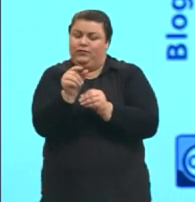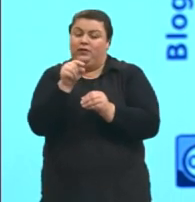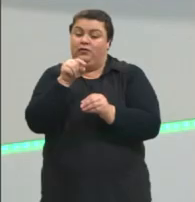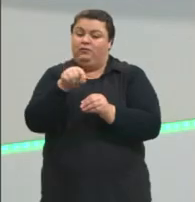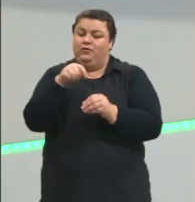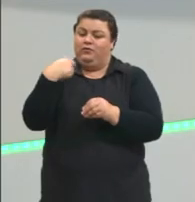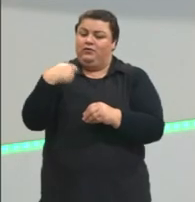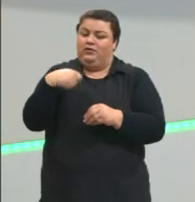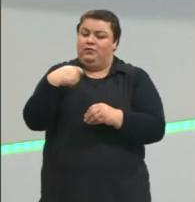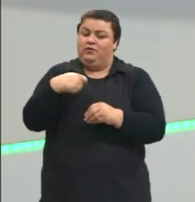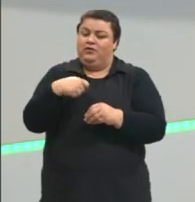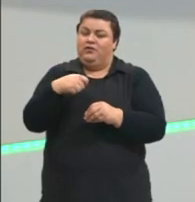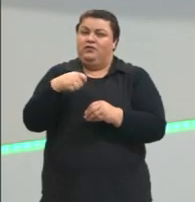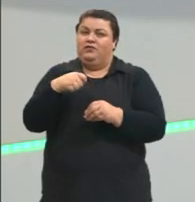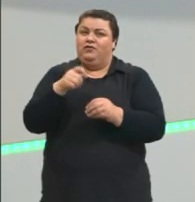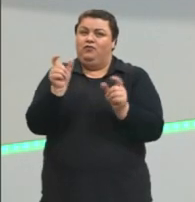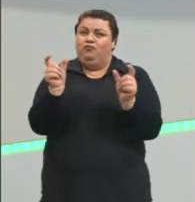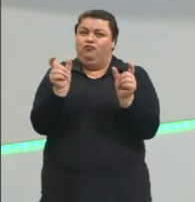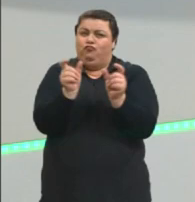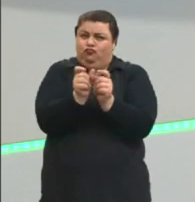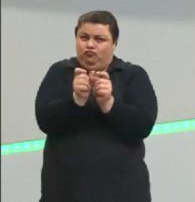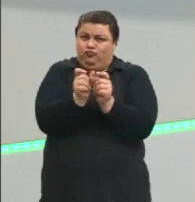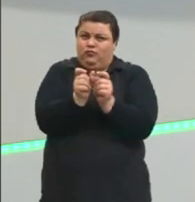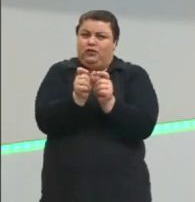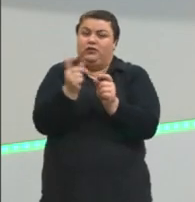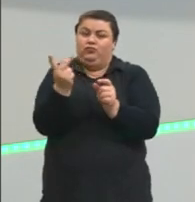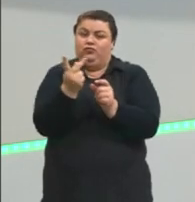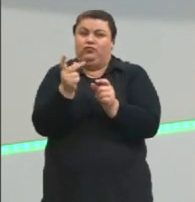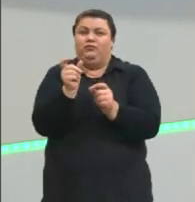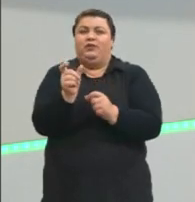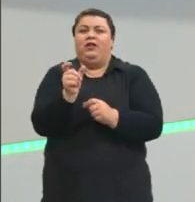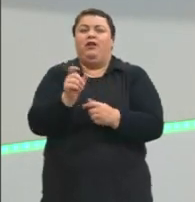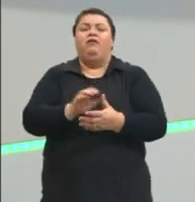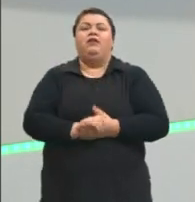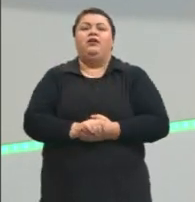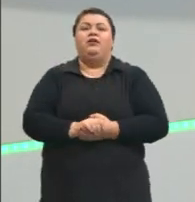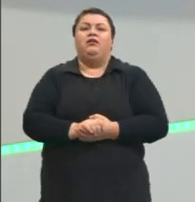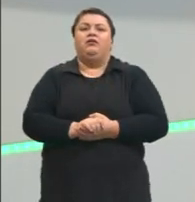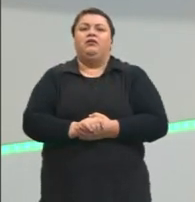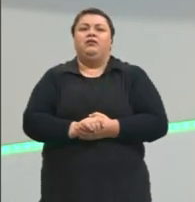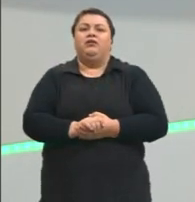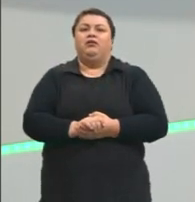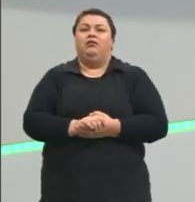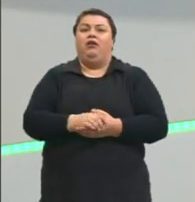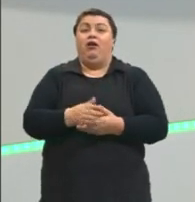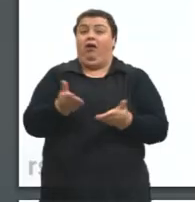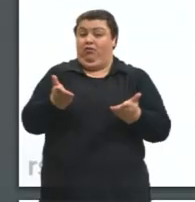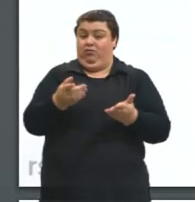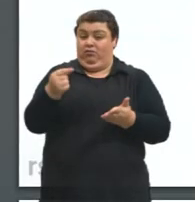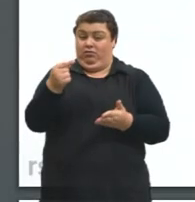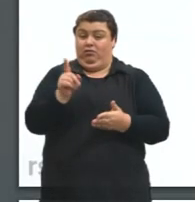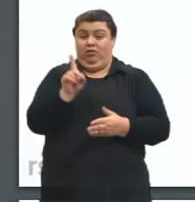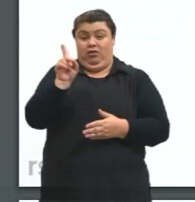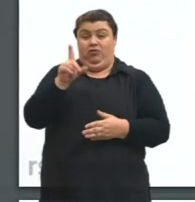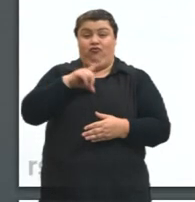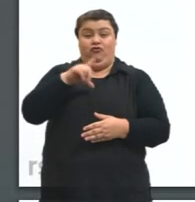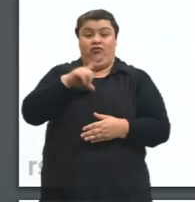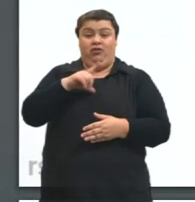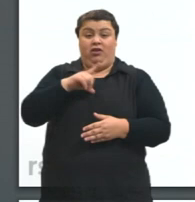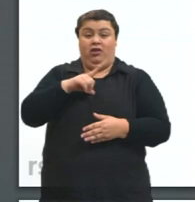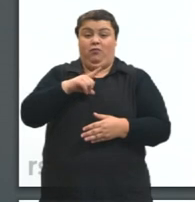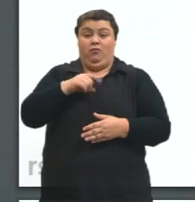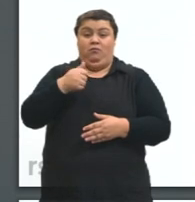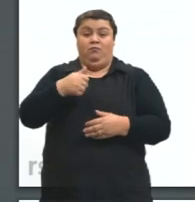eu preciso reduzir as minhas palavras. Então, aqui a gente tem uma primeira prova de que a internet